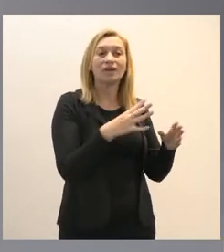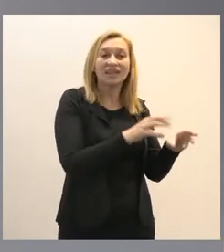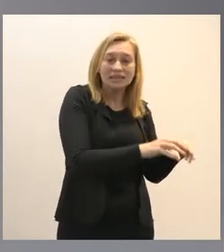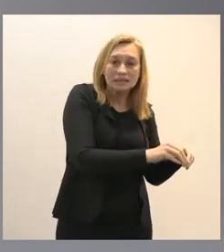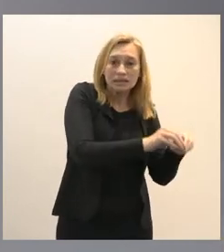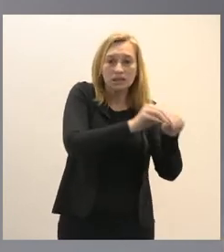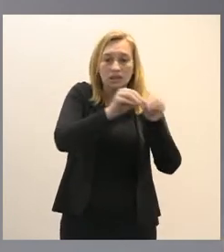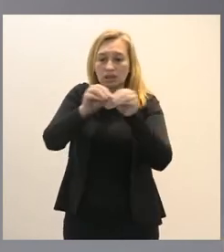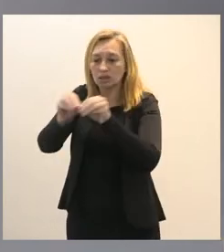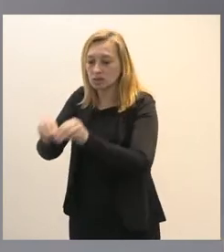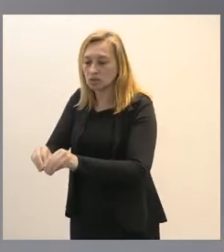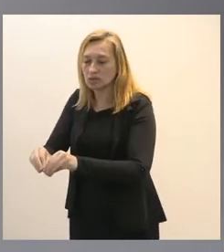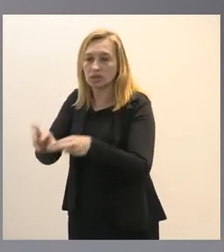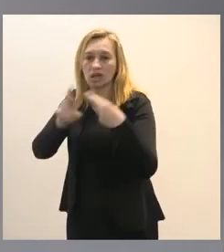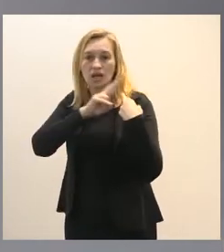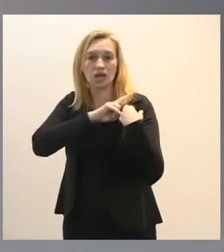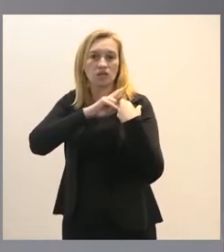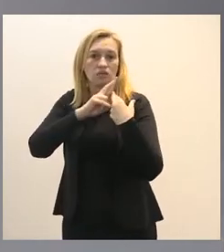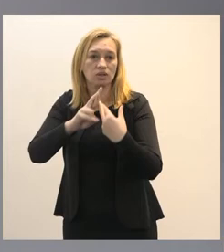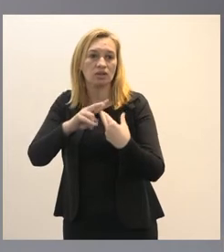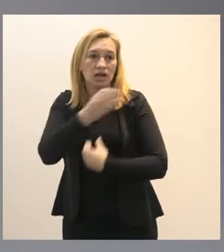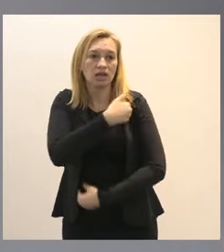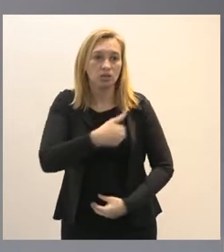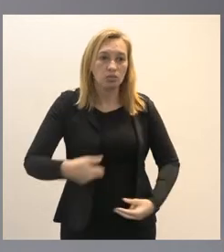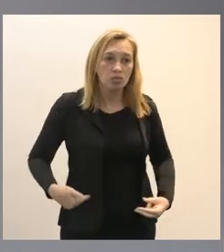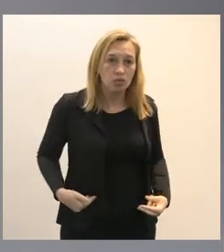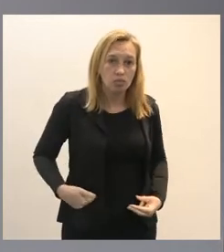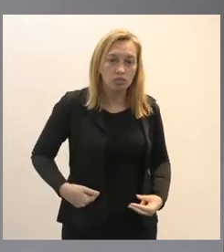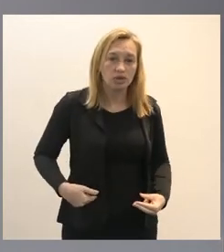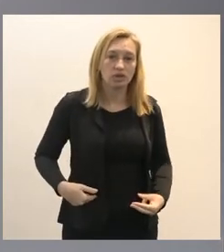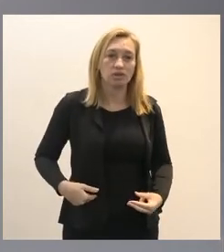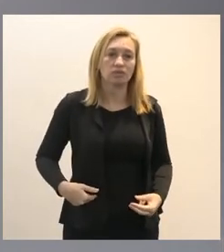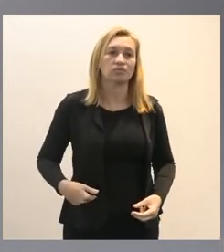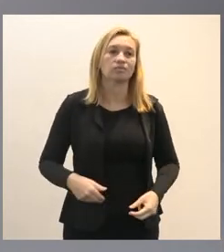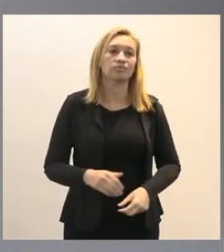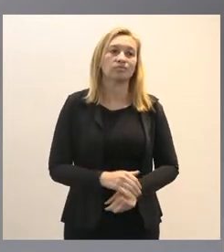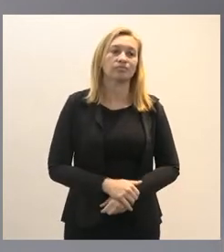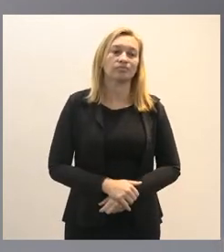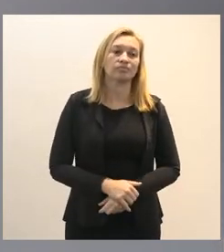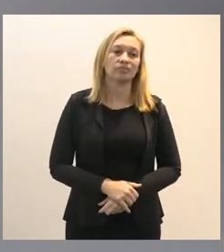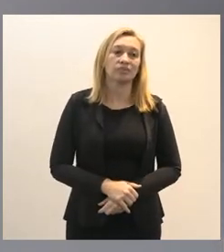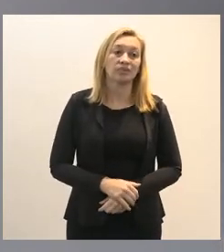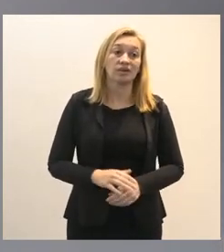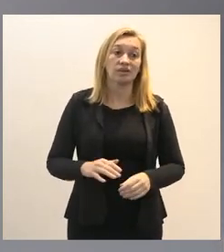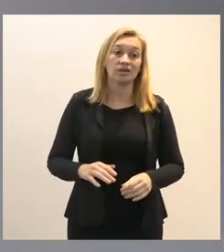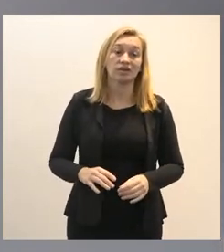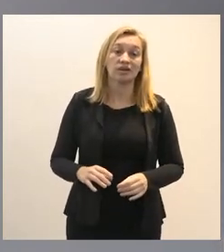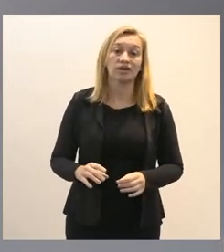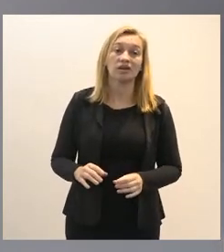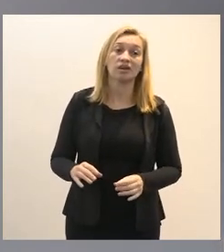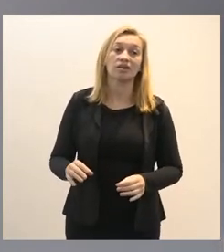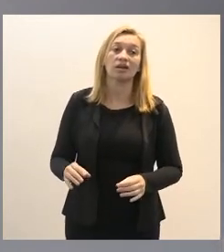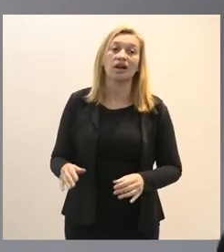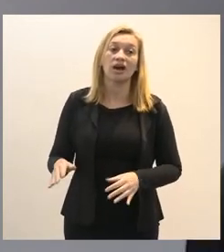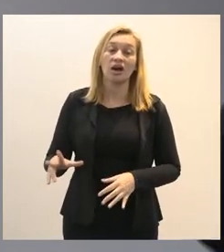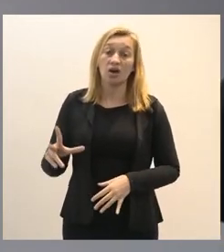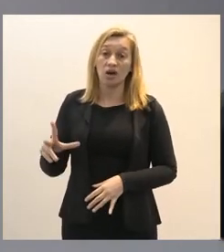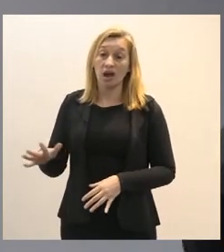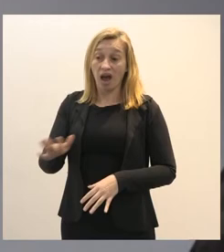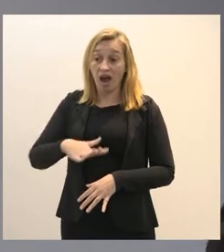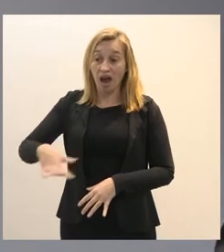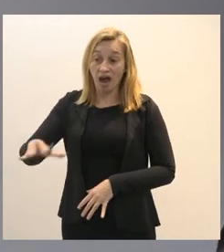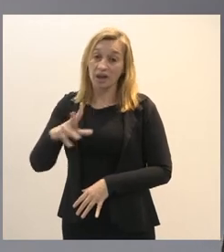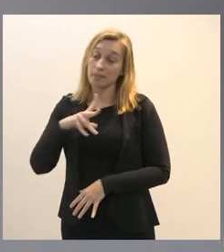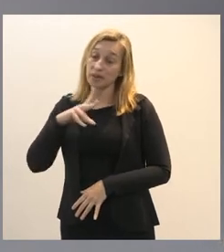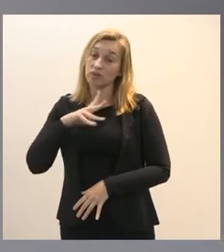responsabilidades públicas para a iniciativa privada algo que